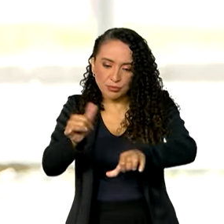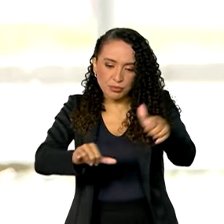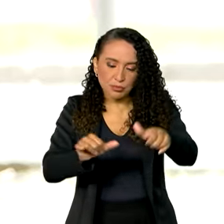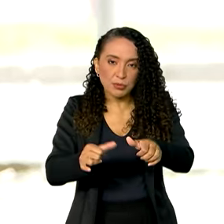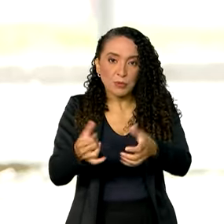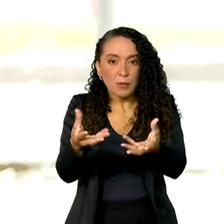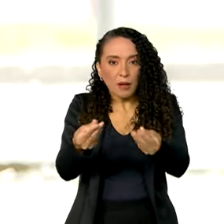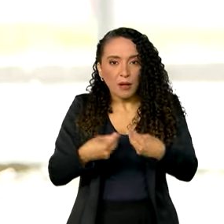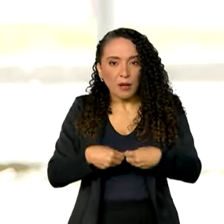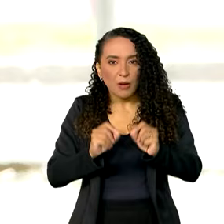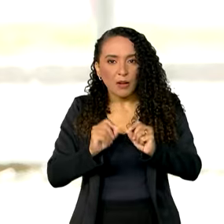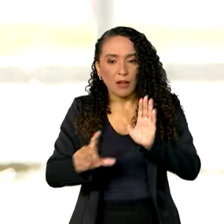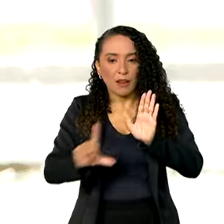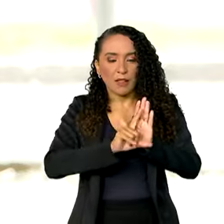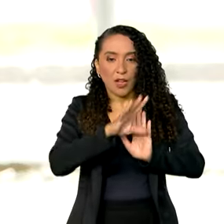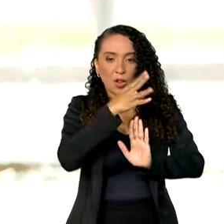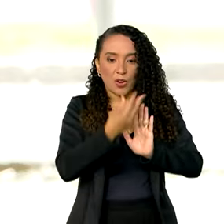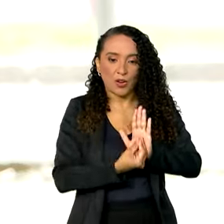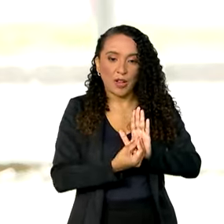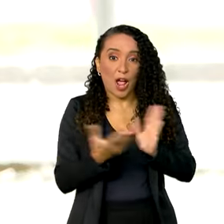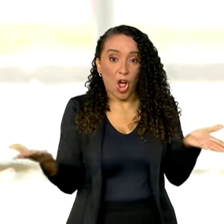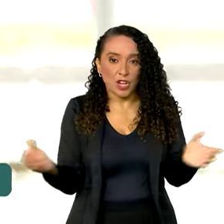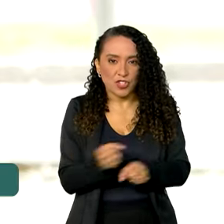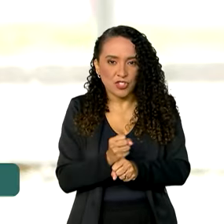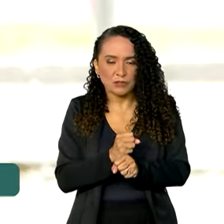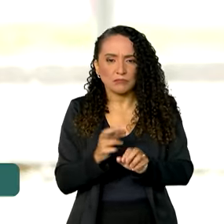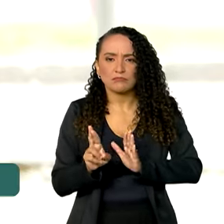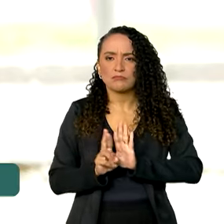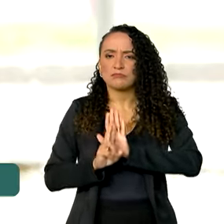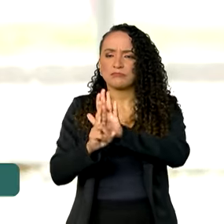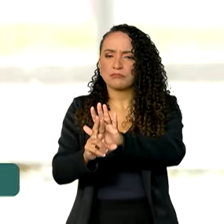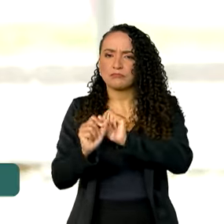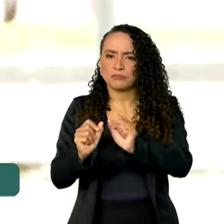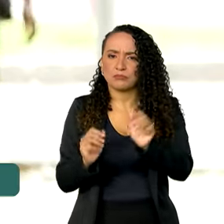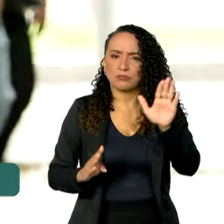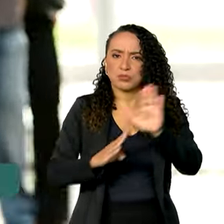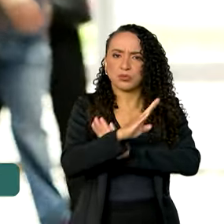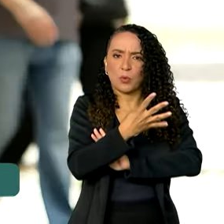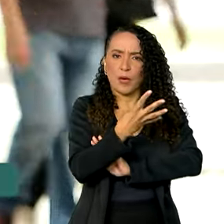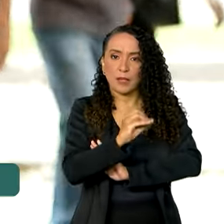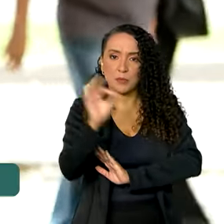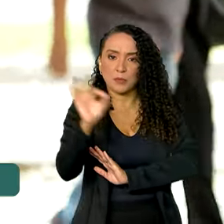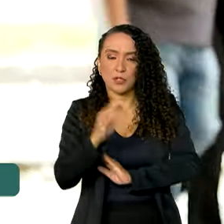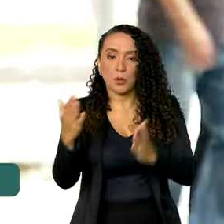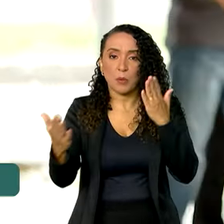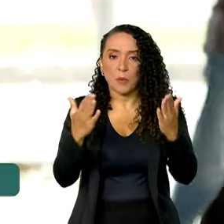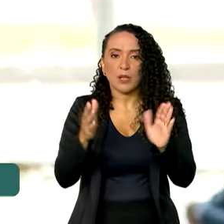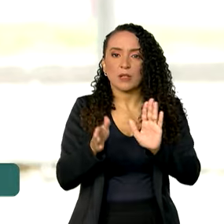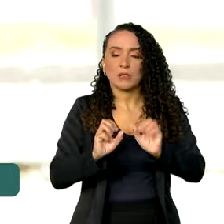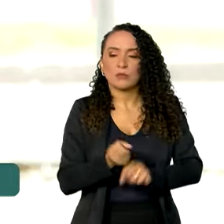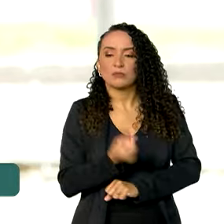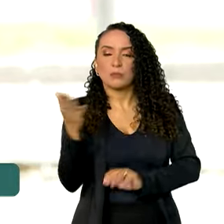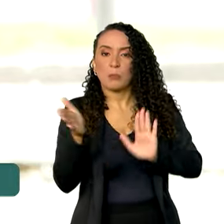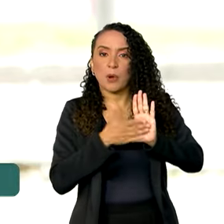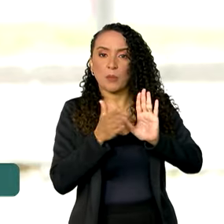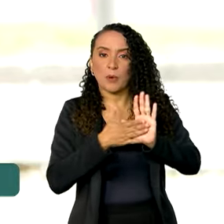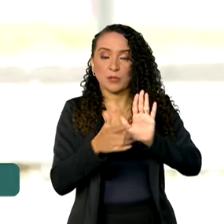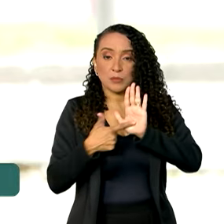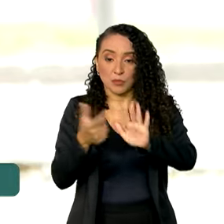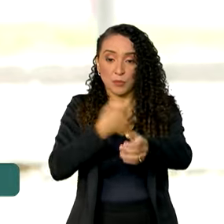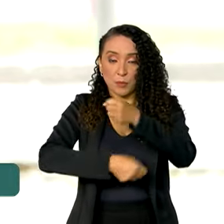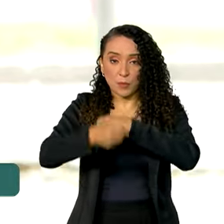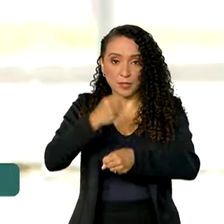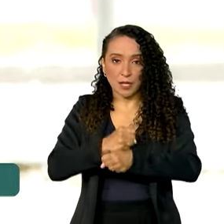beneficiadas pela Lei Rouanet este ano, o que representa um aumento de 40% em relação ao número de propostas apresentadas no ano